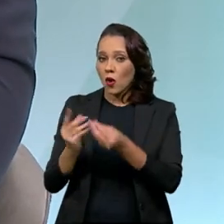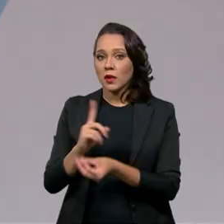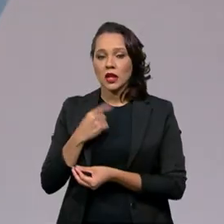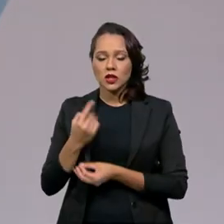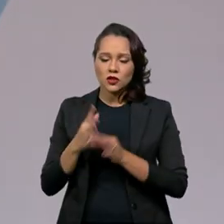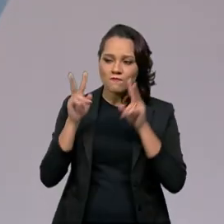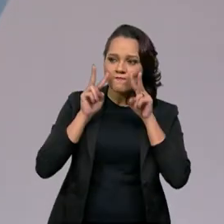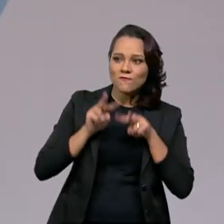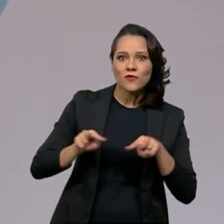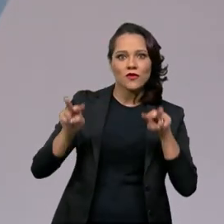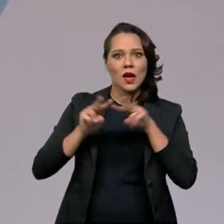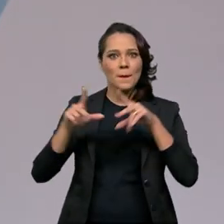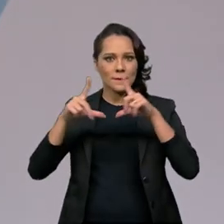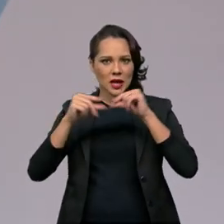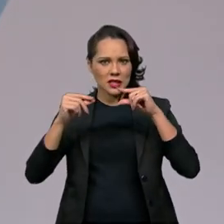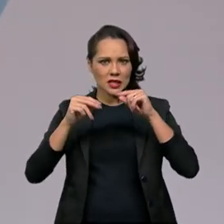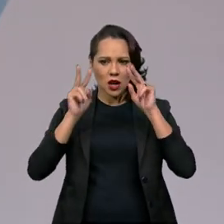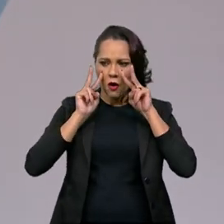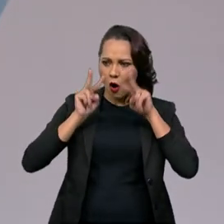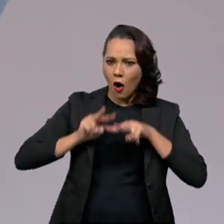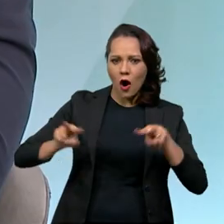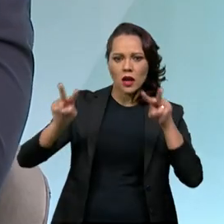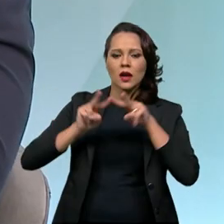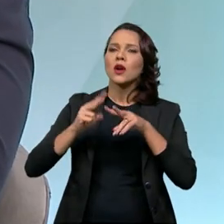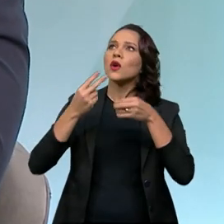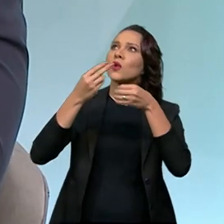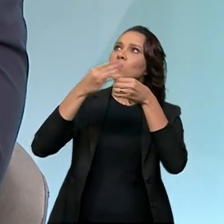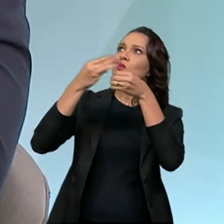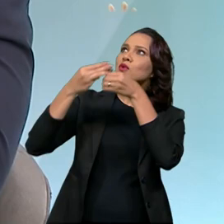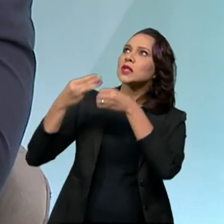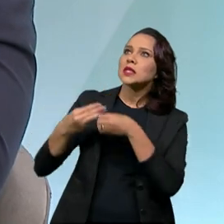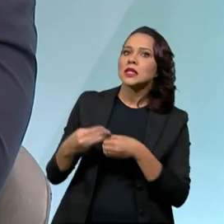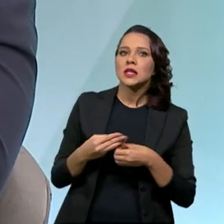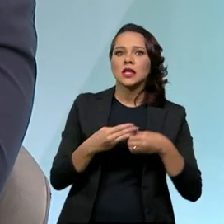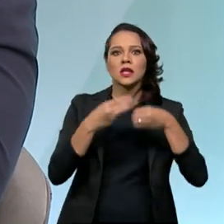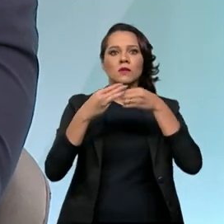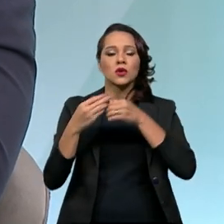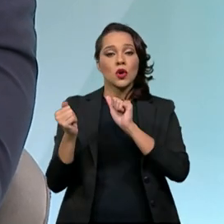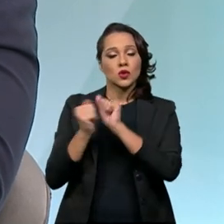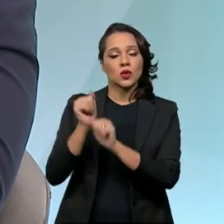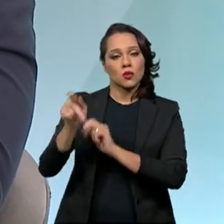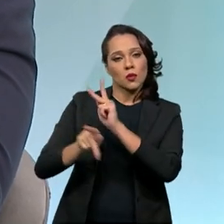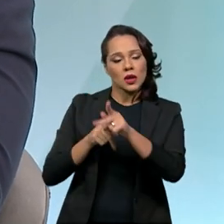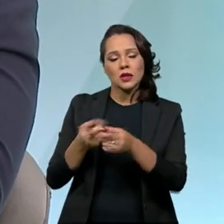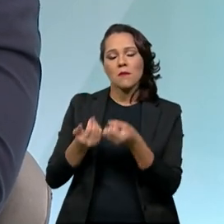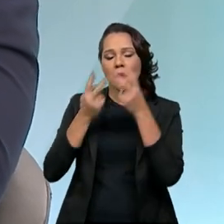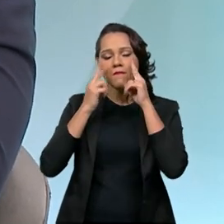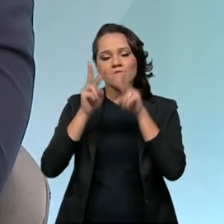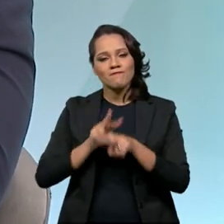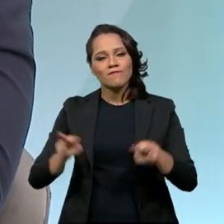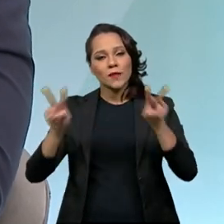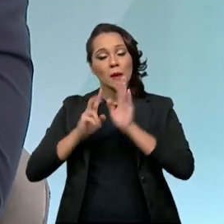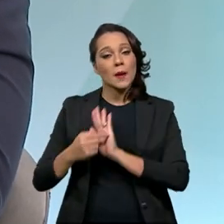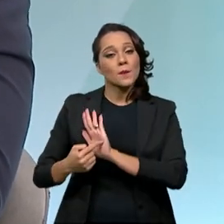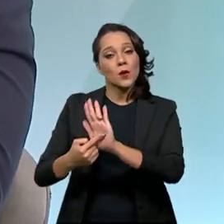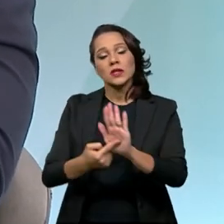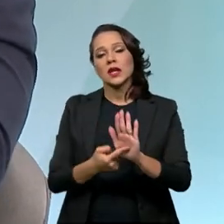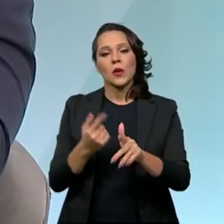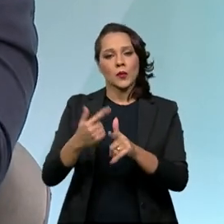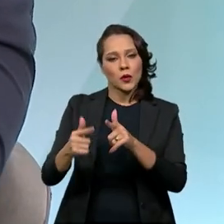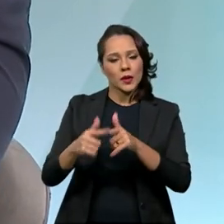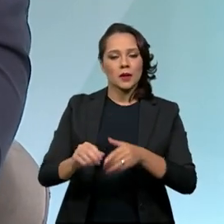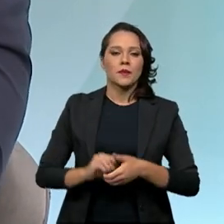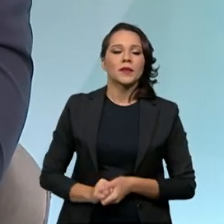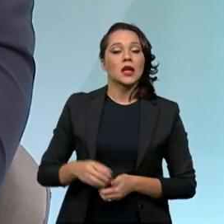não só olha de Brasília, mas, principalmente, nós vamos do lado dessas populações para dar visibilidade, para mostrar o problema.